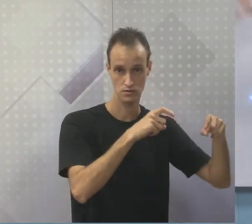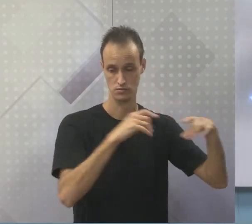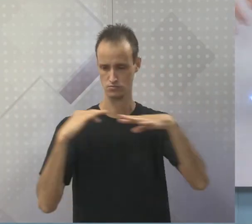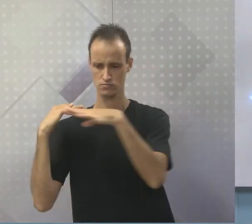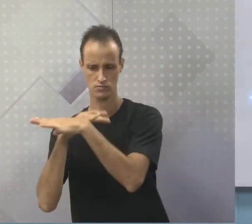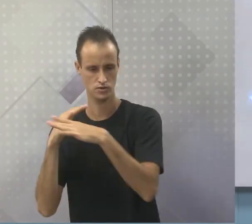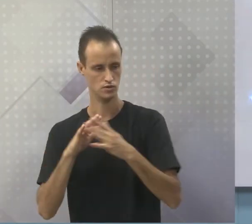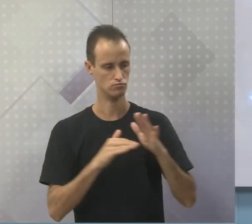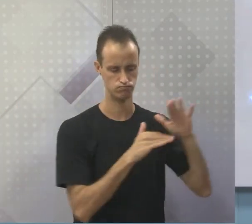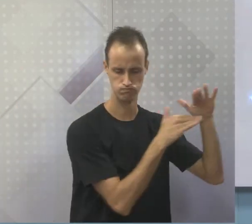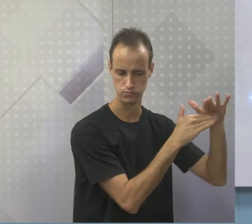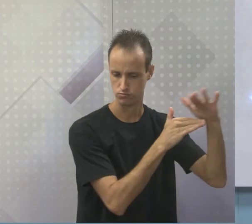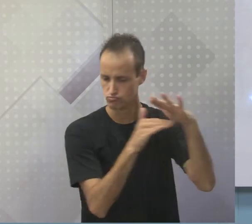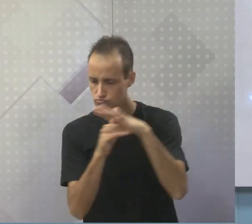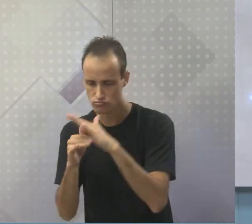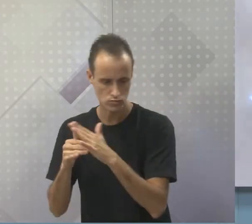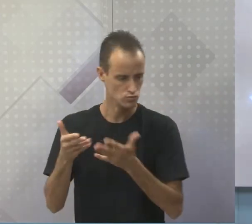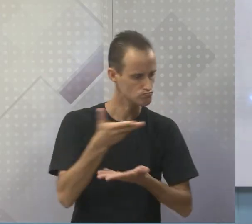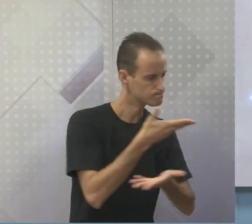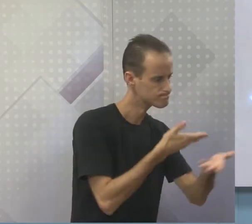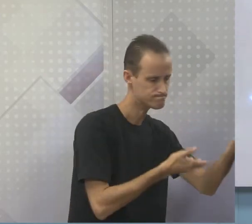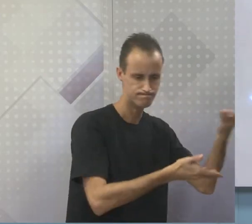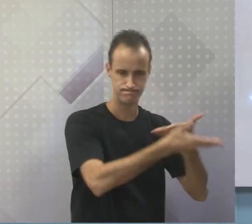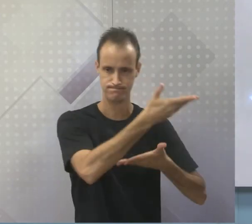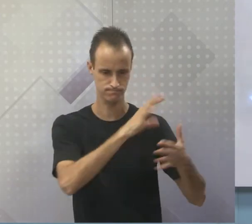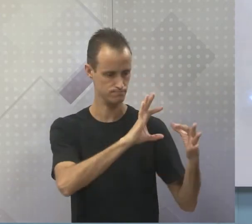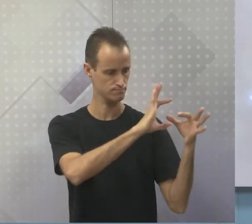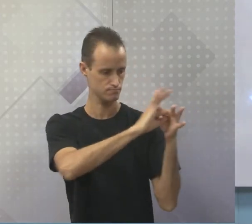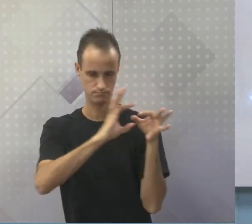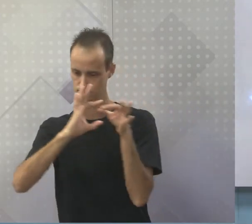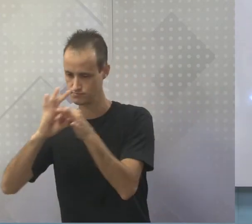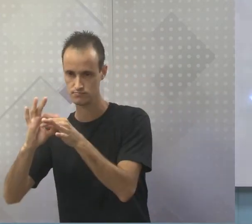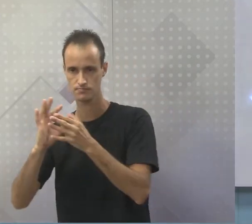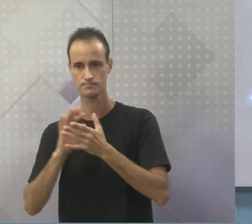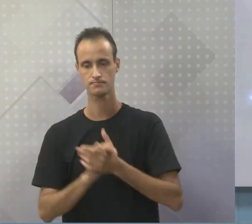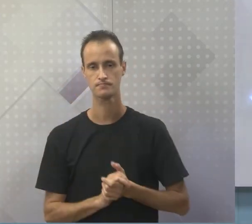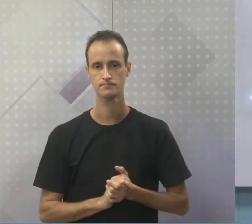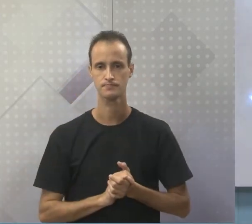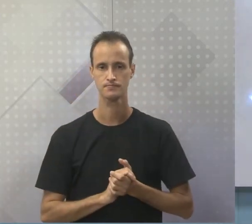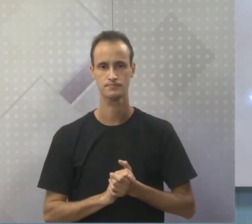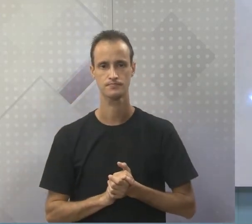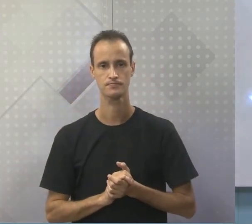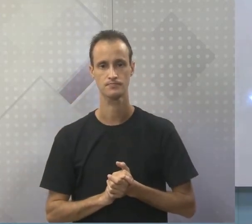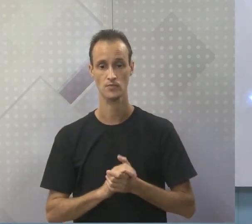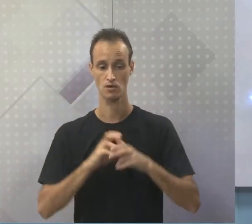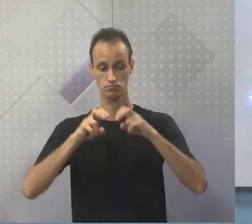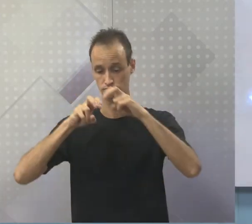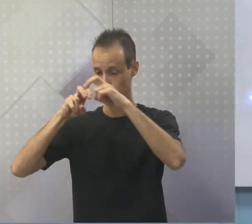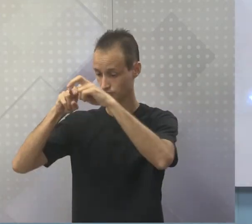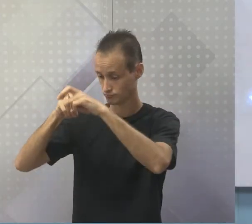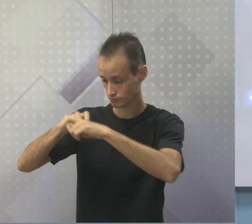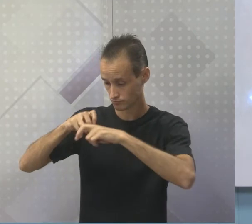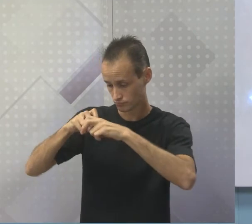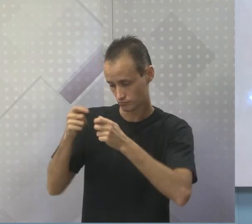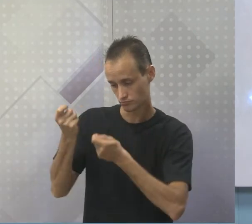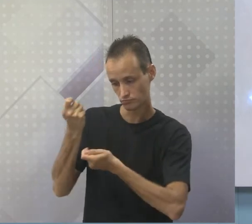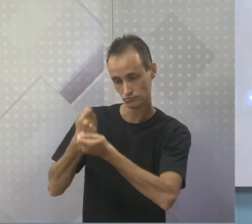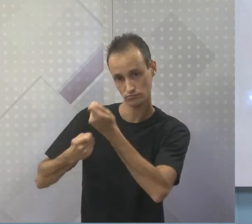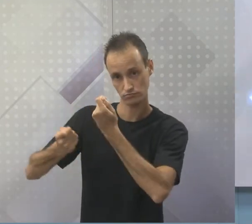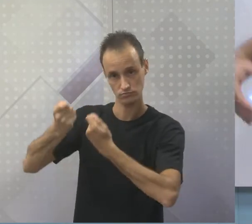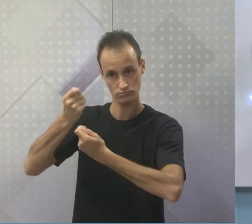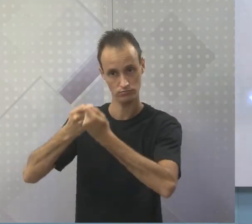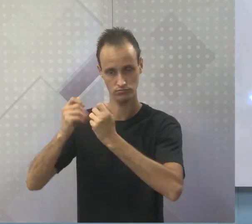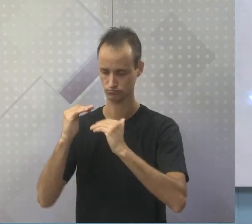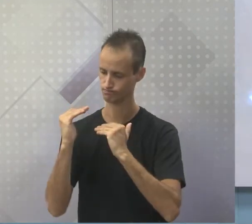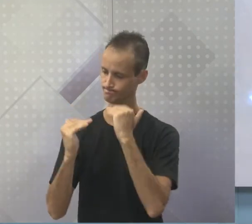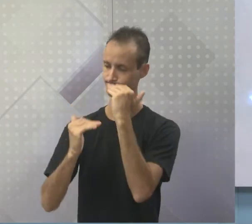é tudo um serviço. Então, é uma cadeia produtiva, que a agroindústria vai destacar